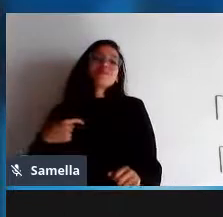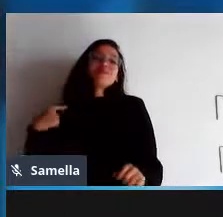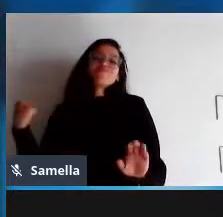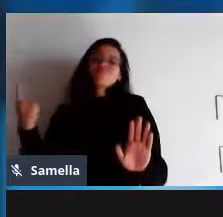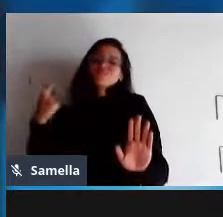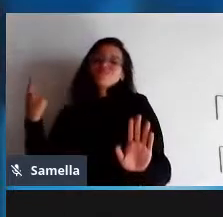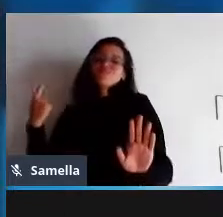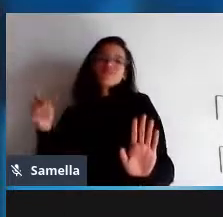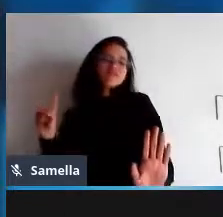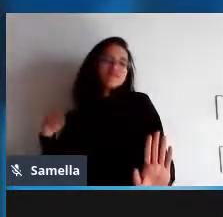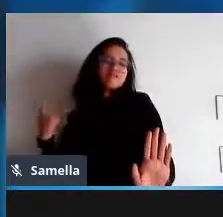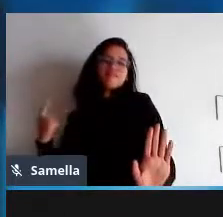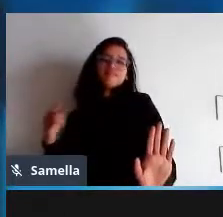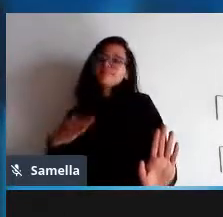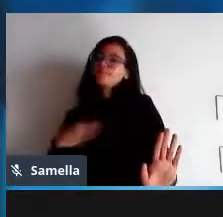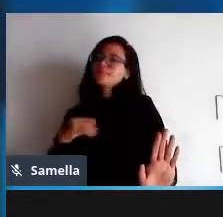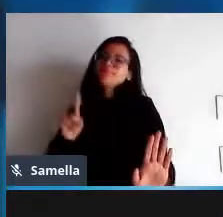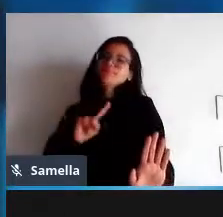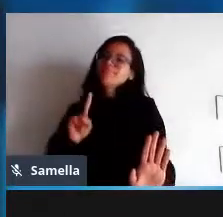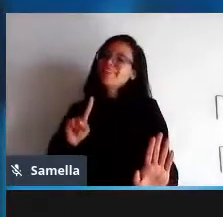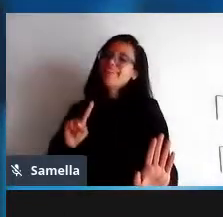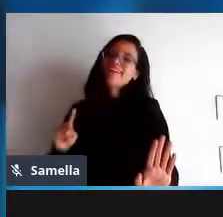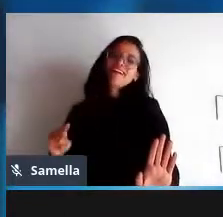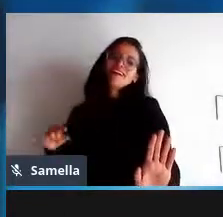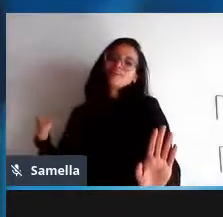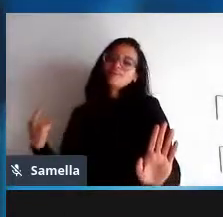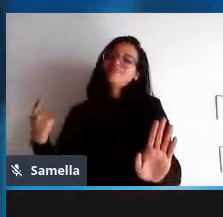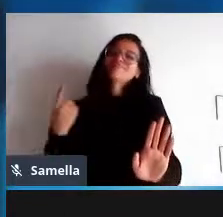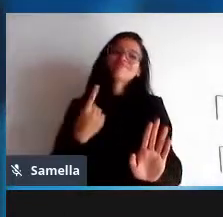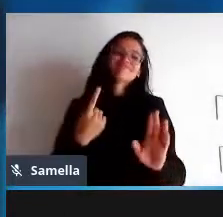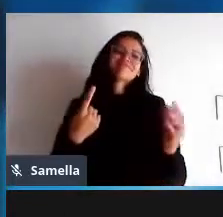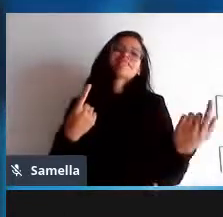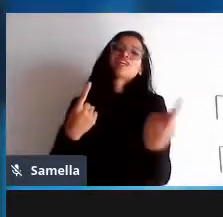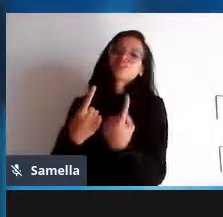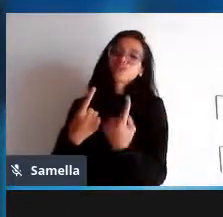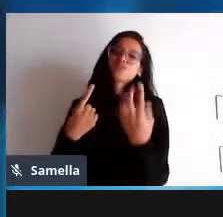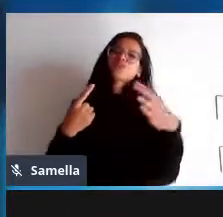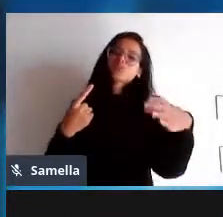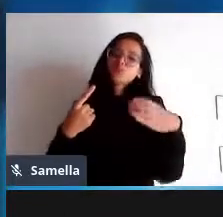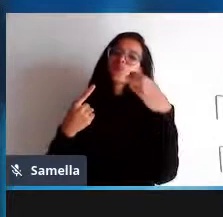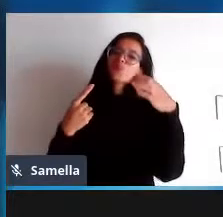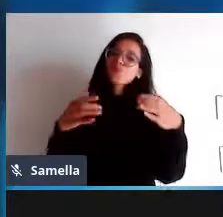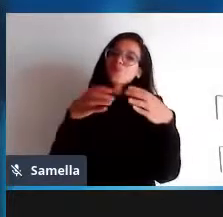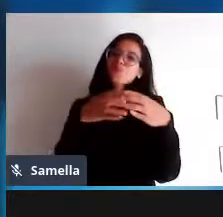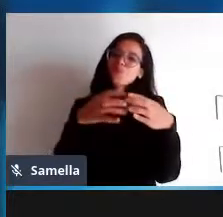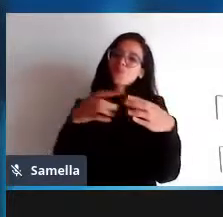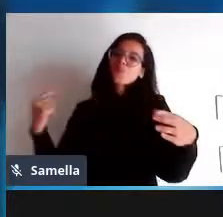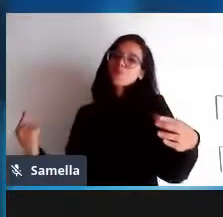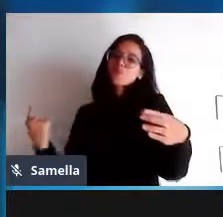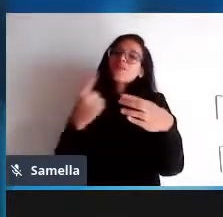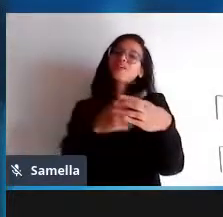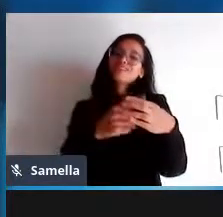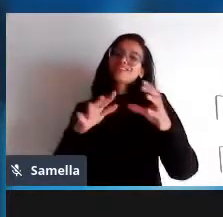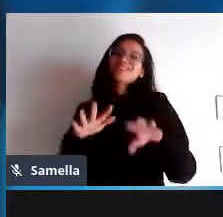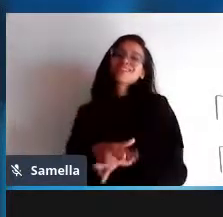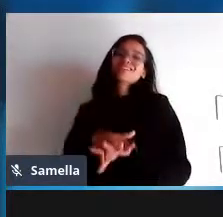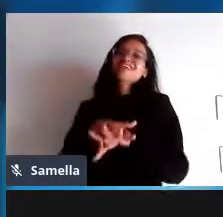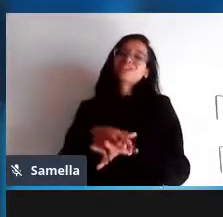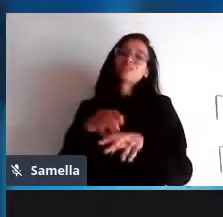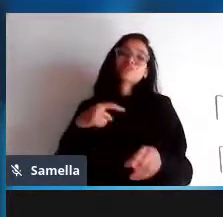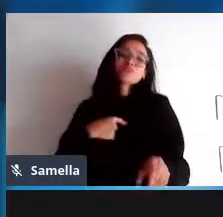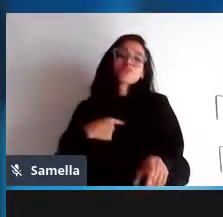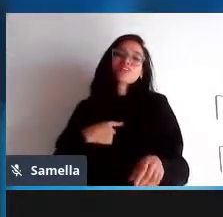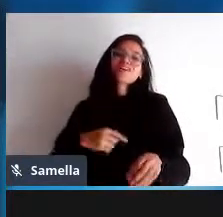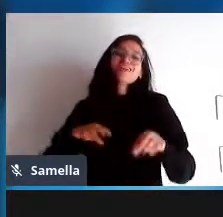a gente sabe que elas desenvolvem diversos problemas então é da nossa natureza a gente